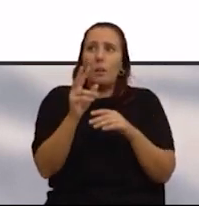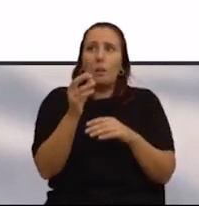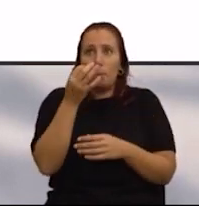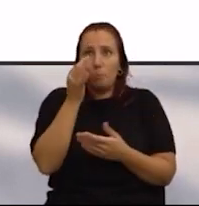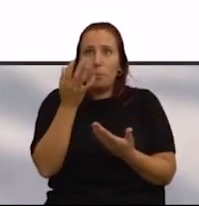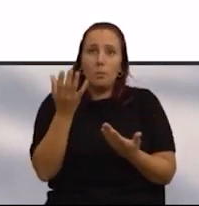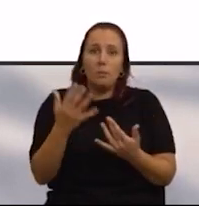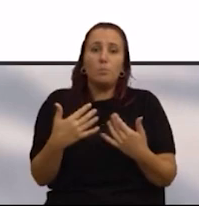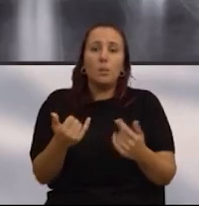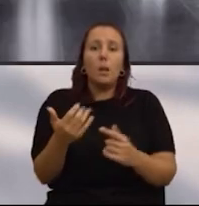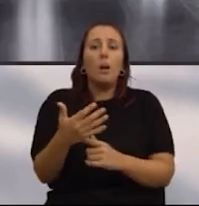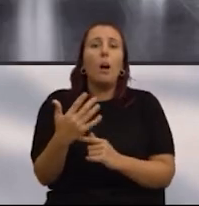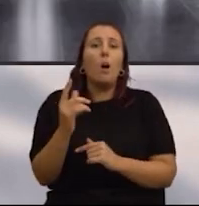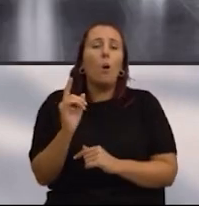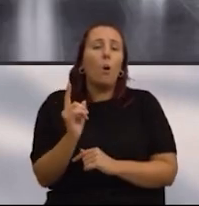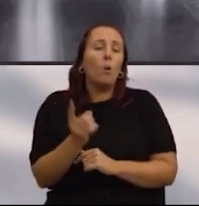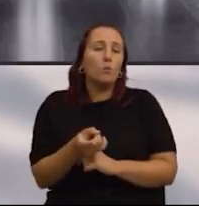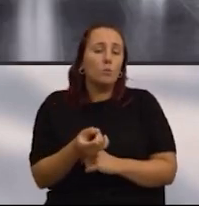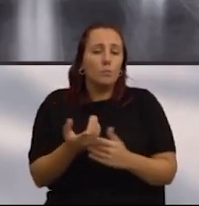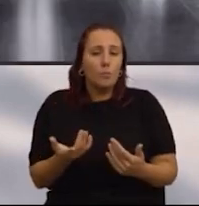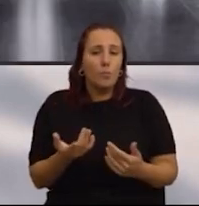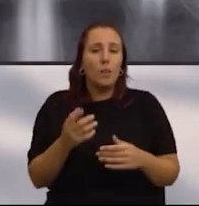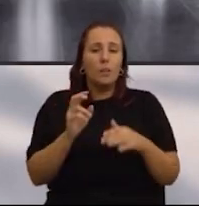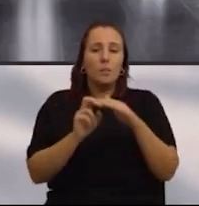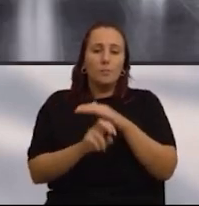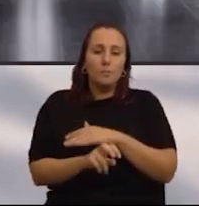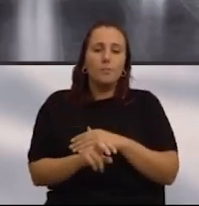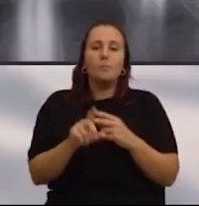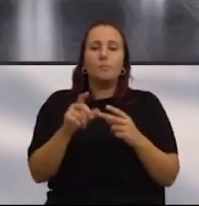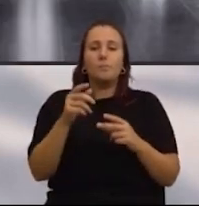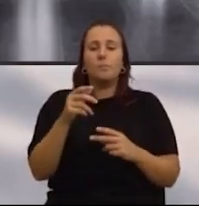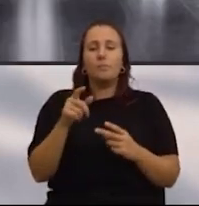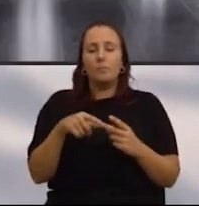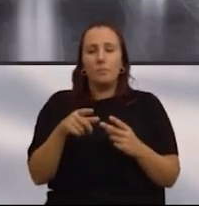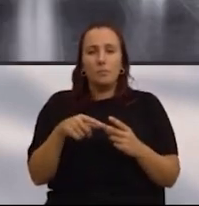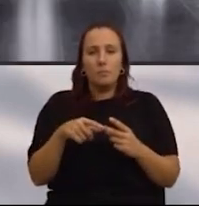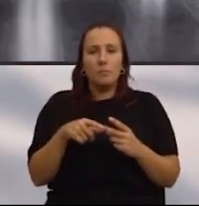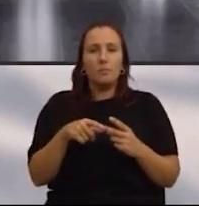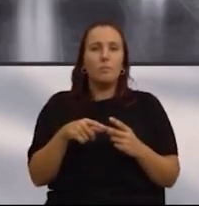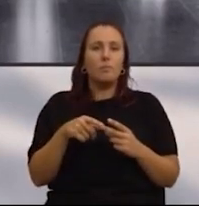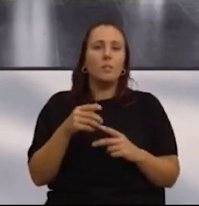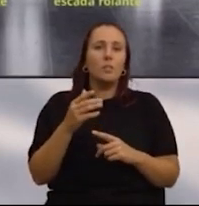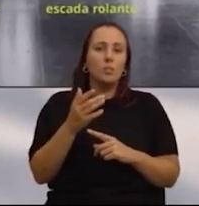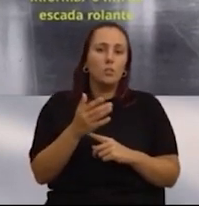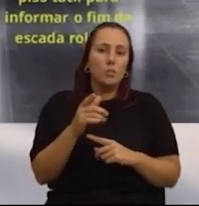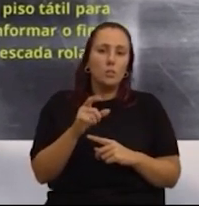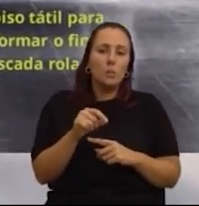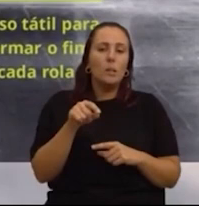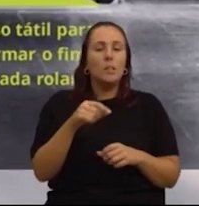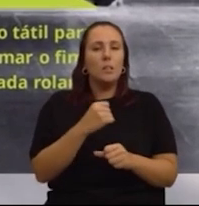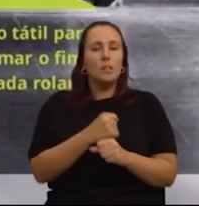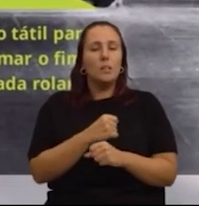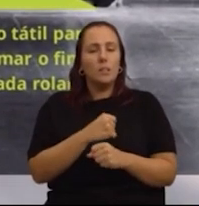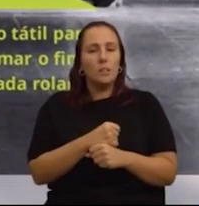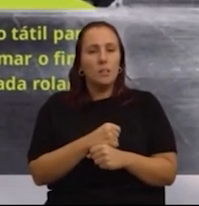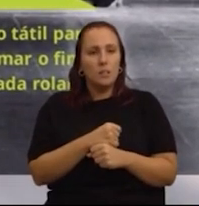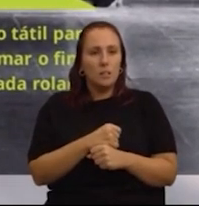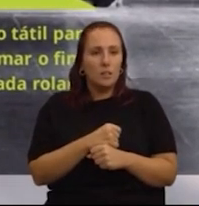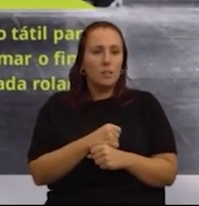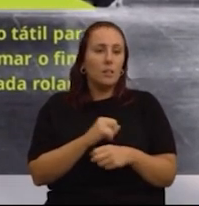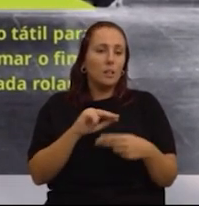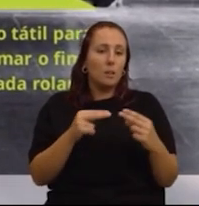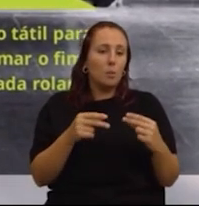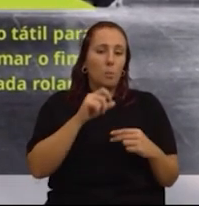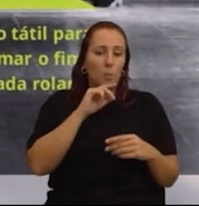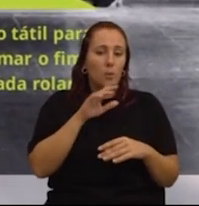paragem. Nas estações do Metropolitano de Lisboa, e a este respeito, isto é um trabalho que a Gama pode